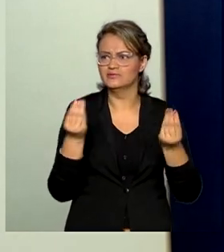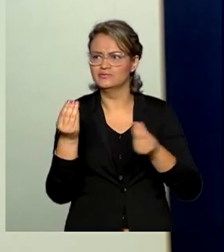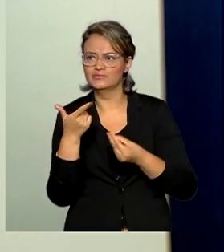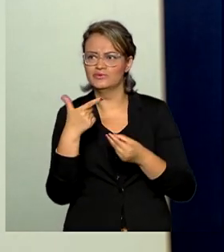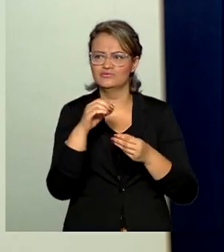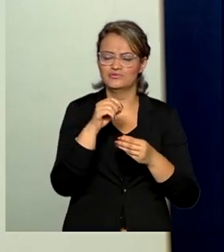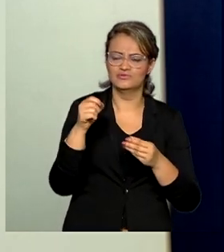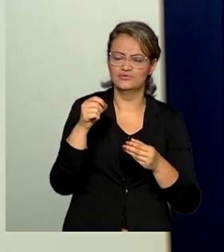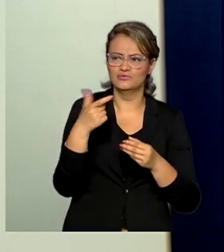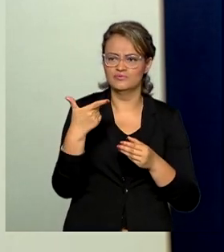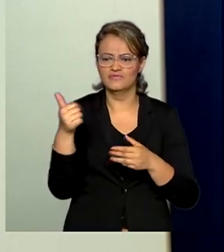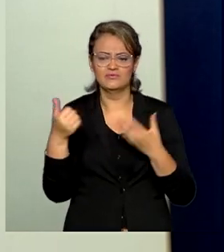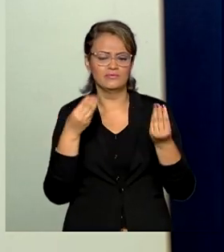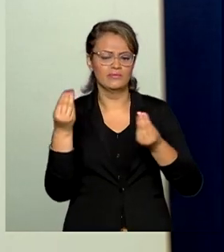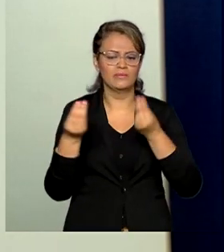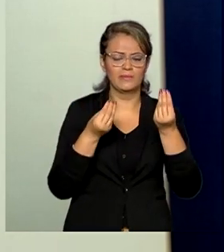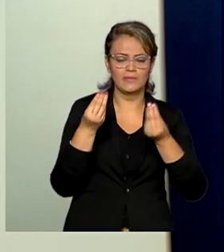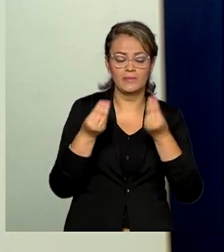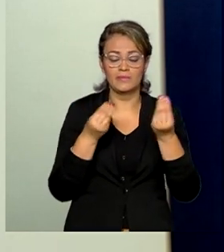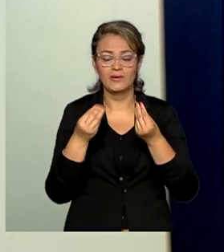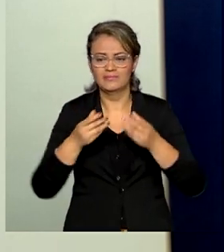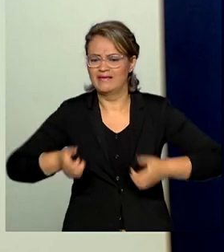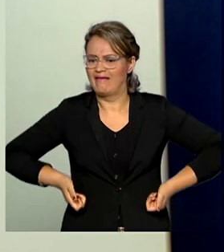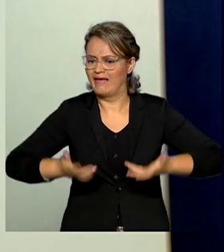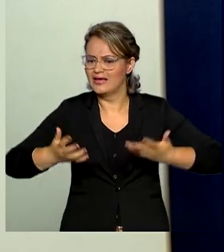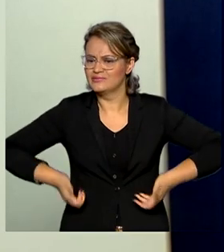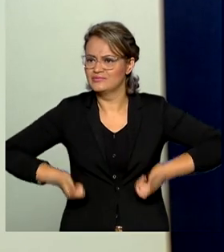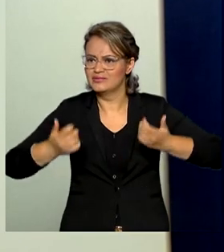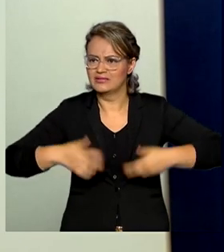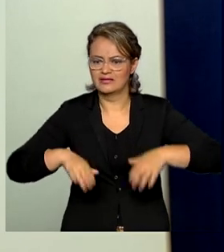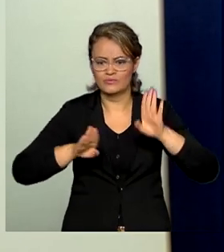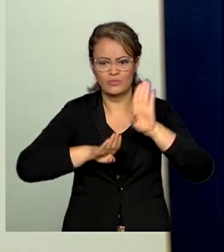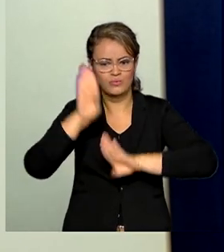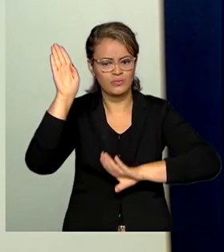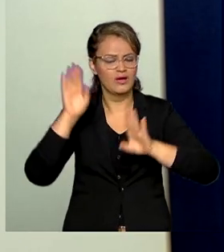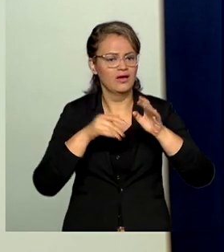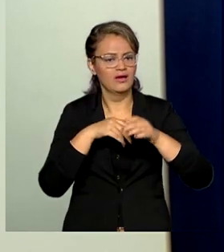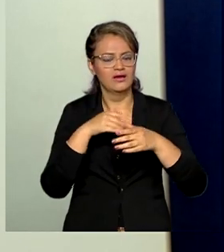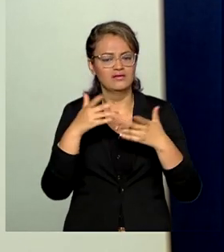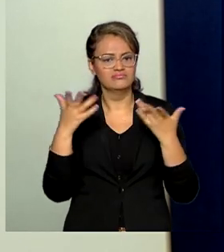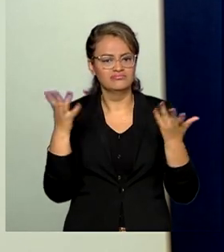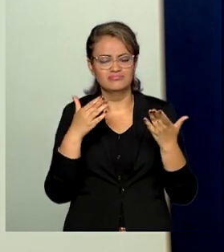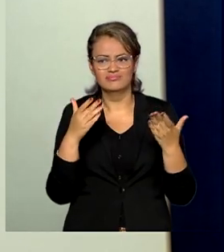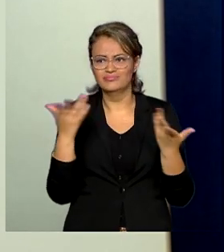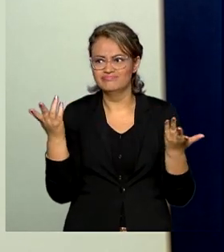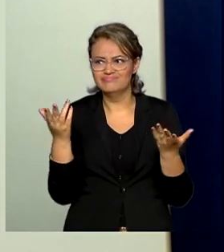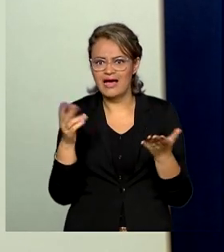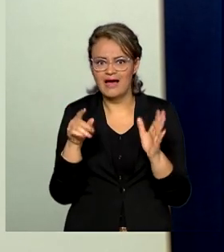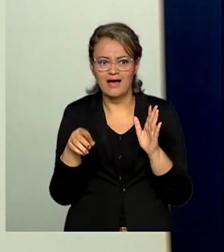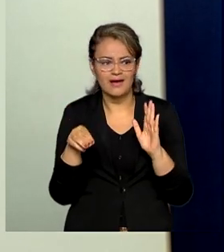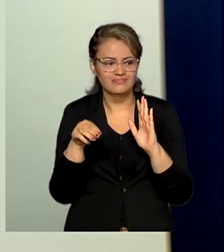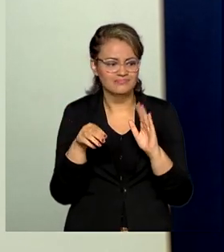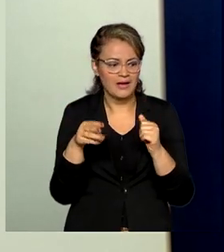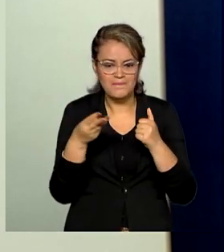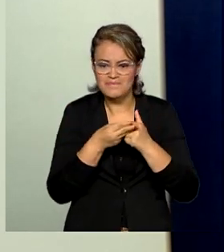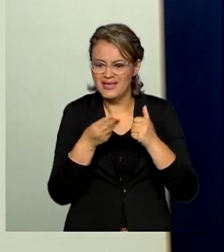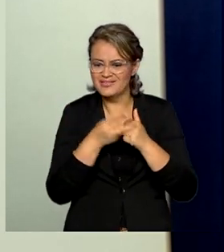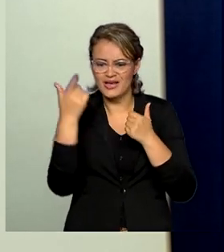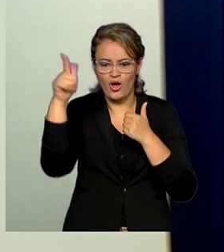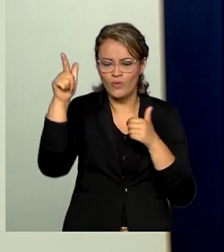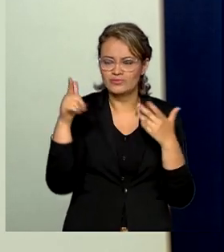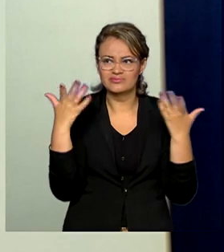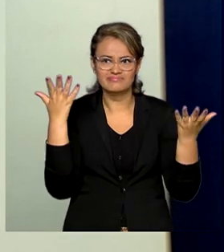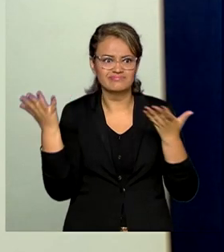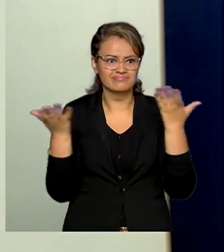2021, já que aparentemente os gastos estavam superiores às receitas previstas. E não se